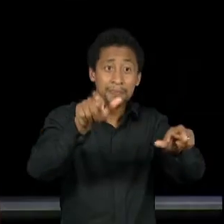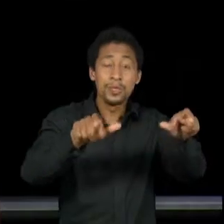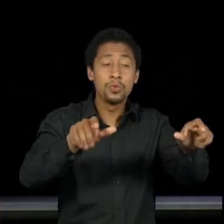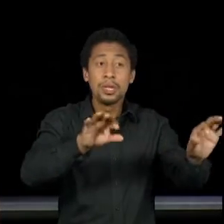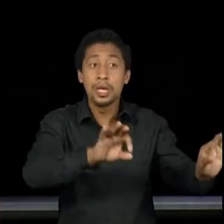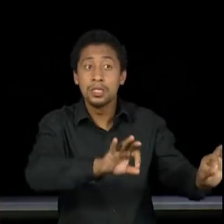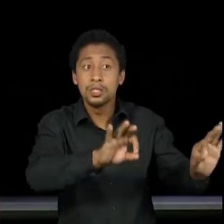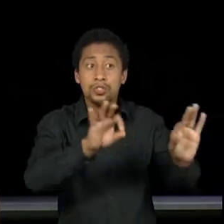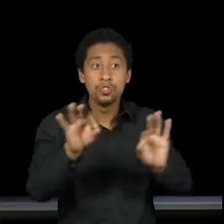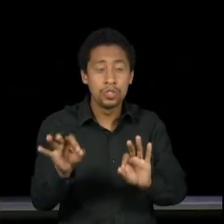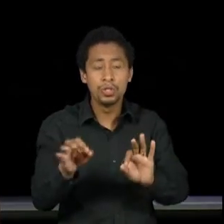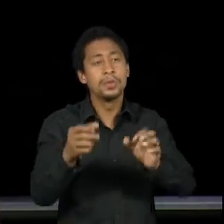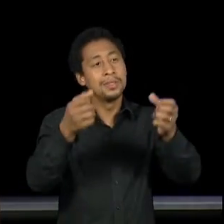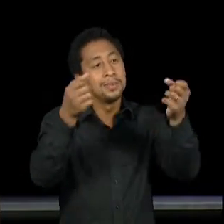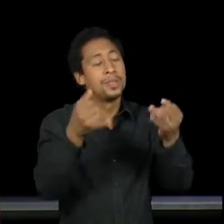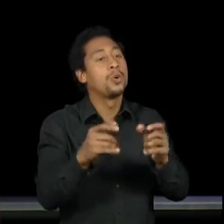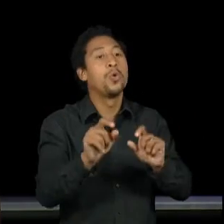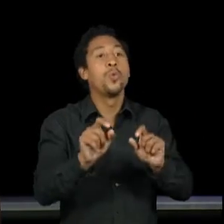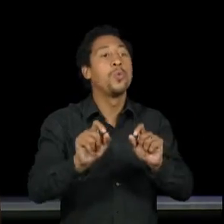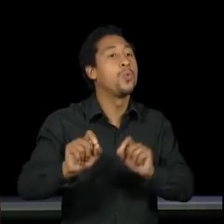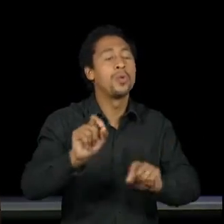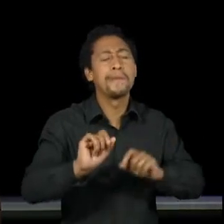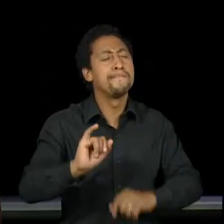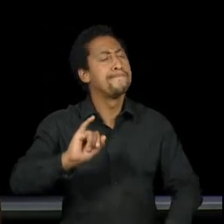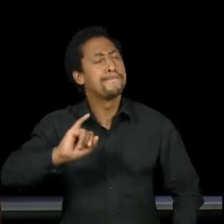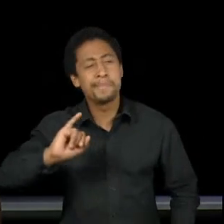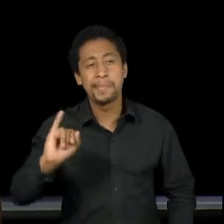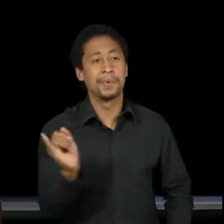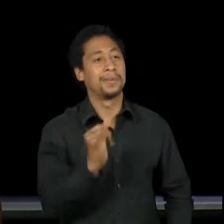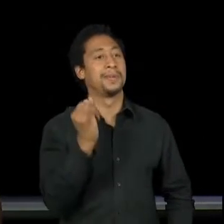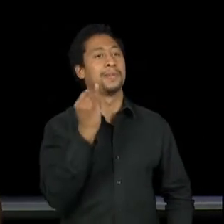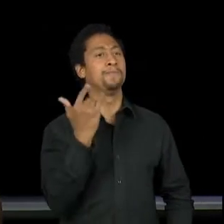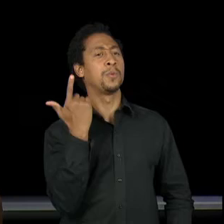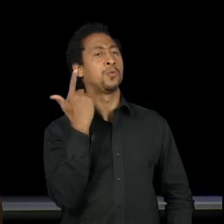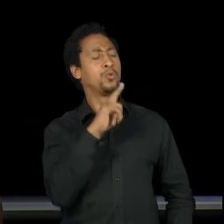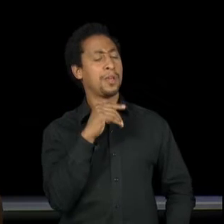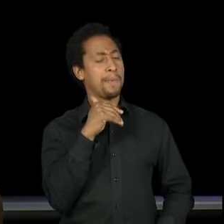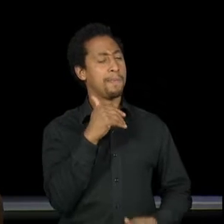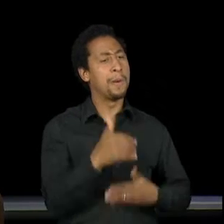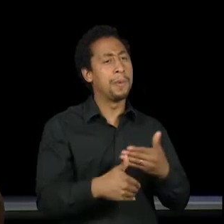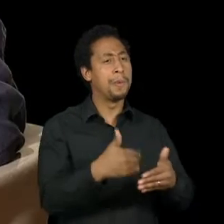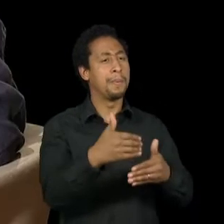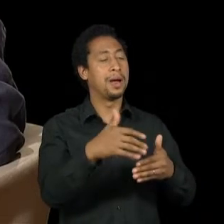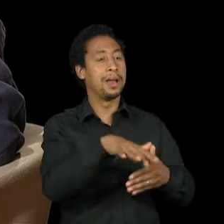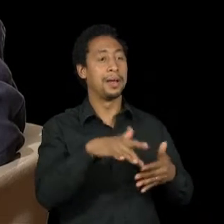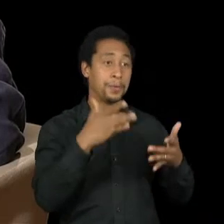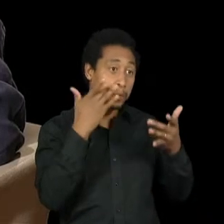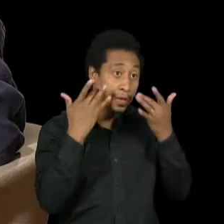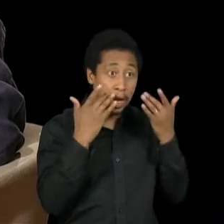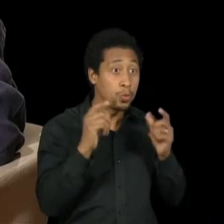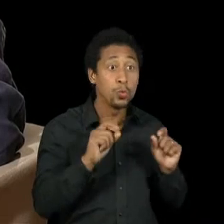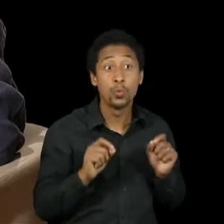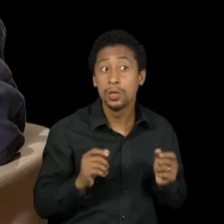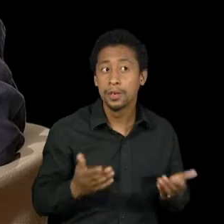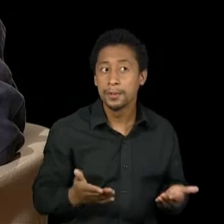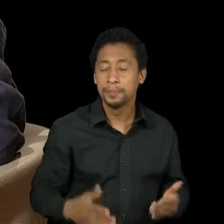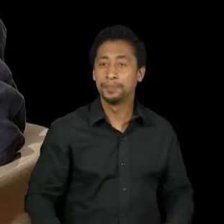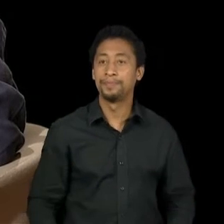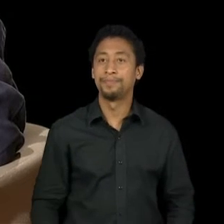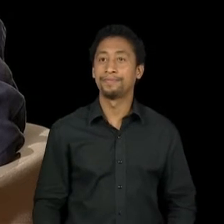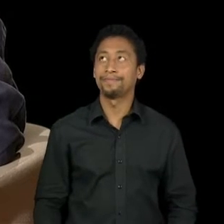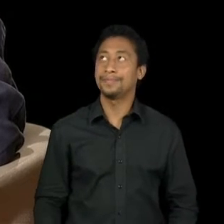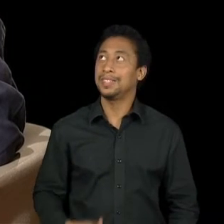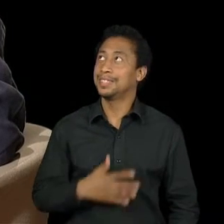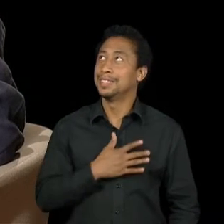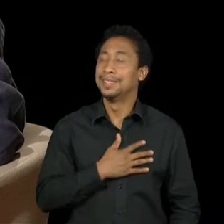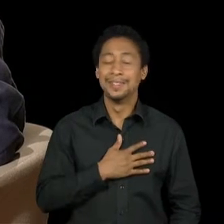é realmente importante para você construir uma carreira sólida no teatro? Olha, ótima pergunta.